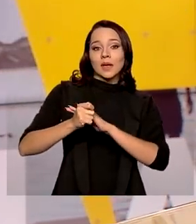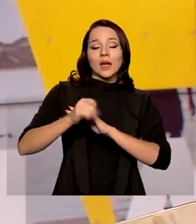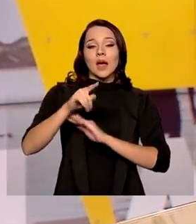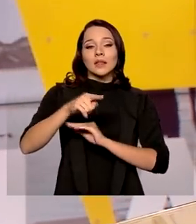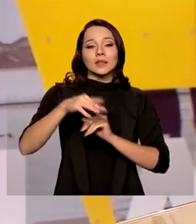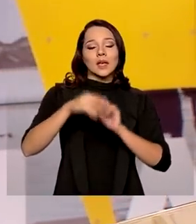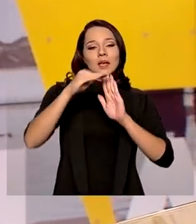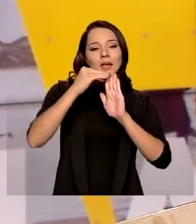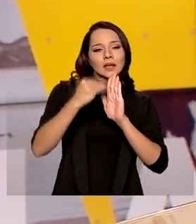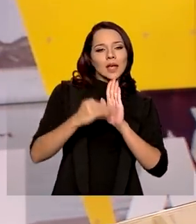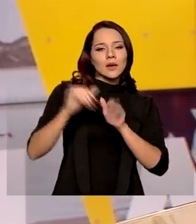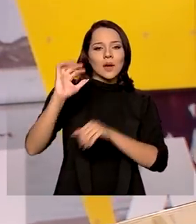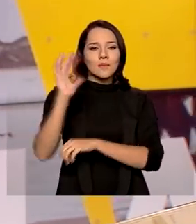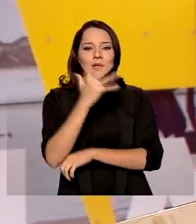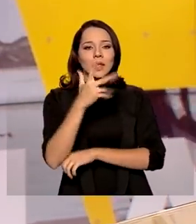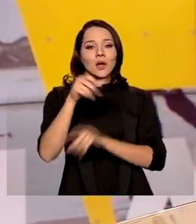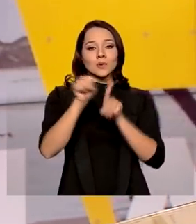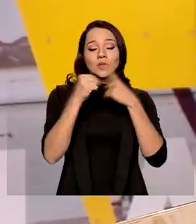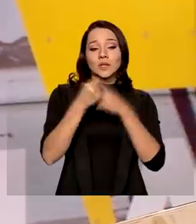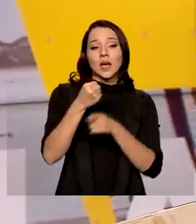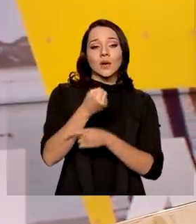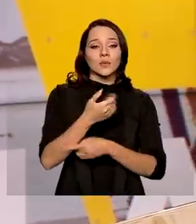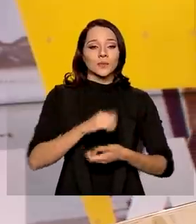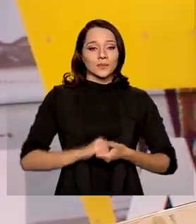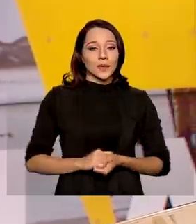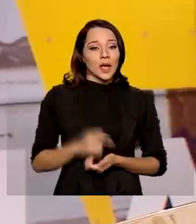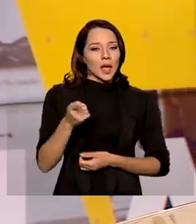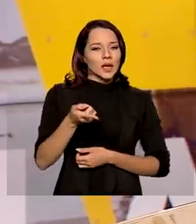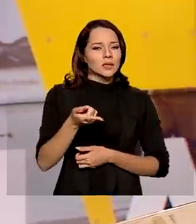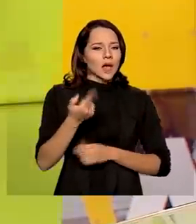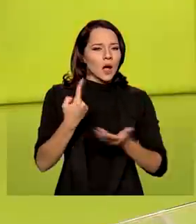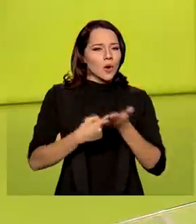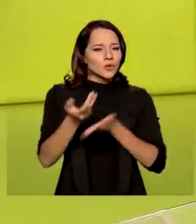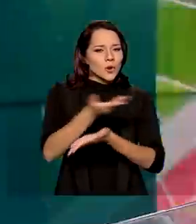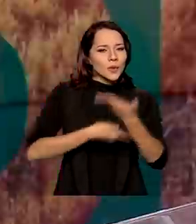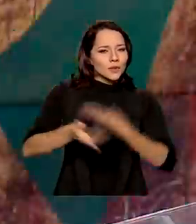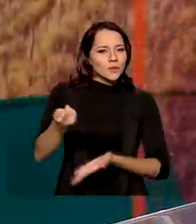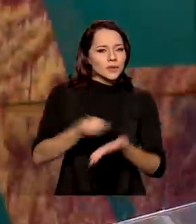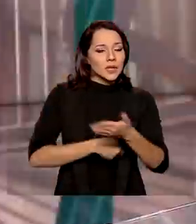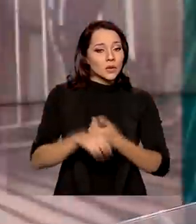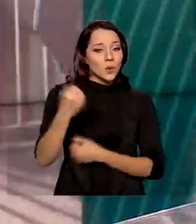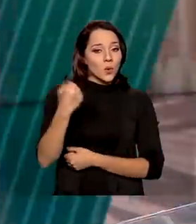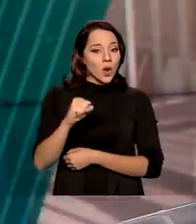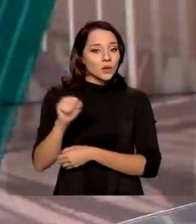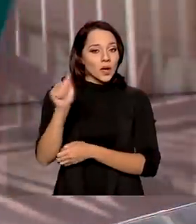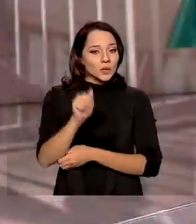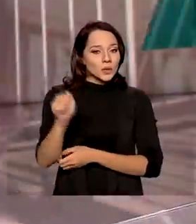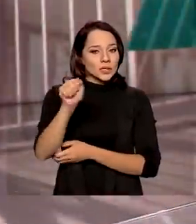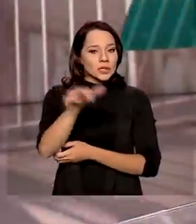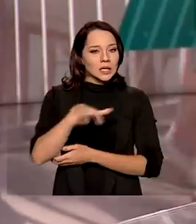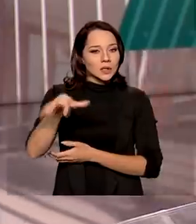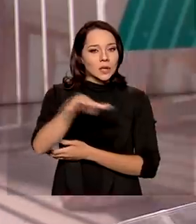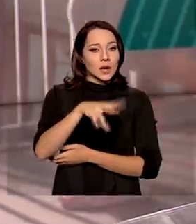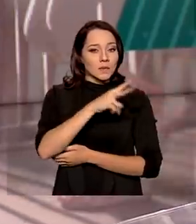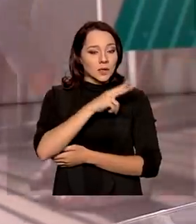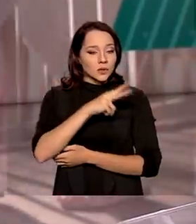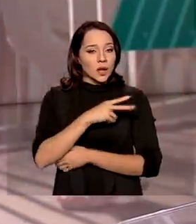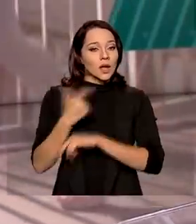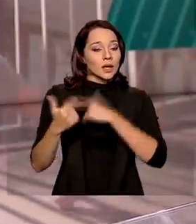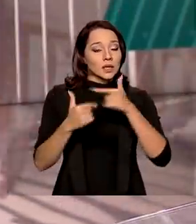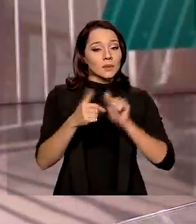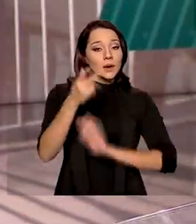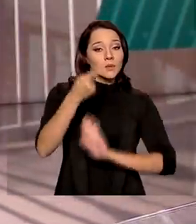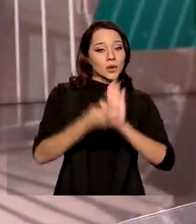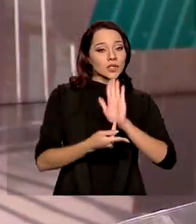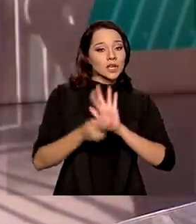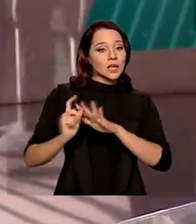ambiental, social e de governança. Um acordo de cooperação foi assinado com oito associações do setor privado que atuam